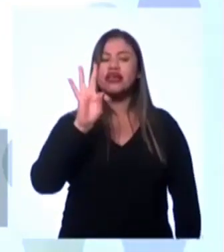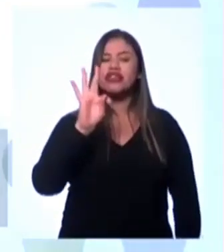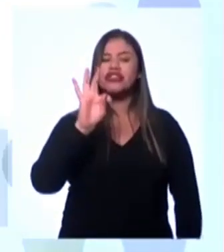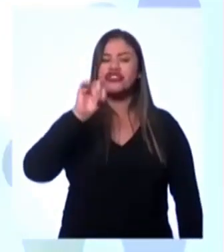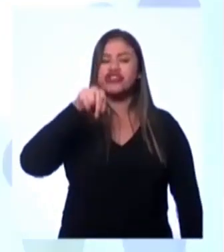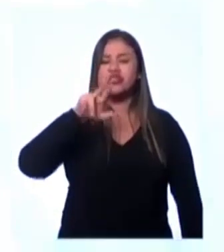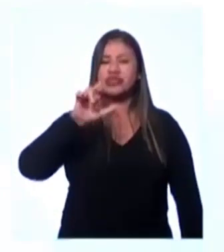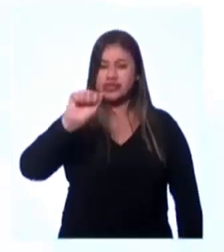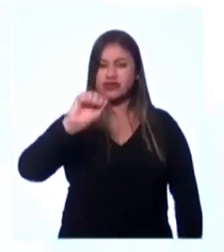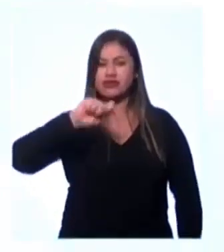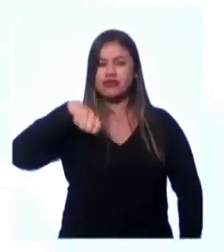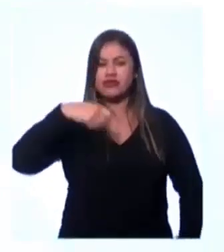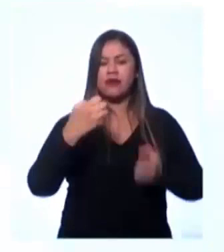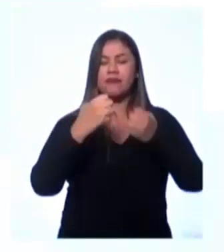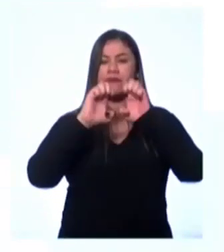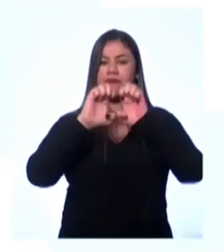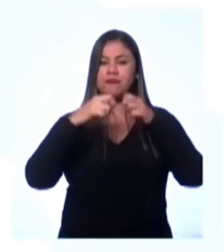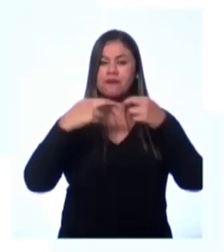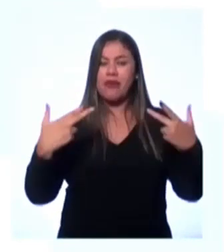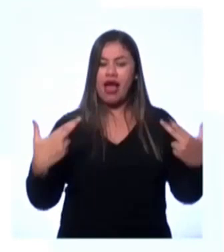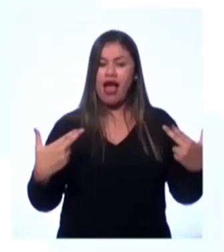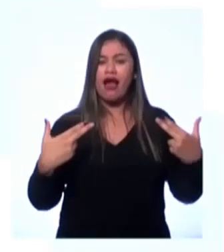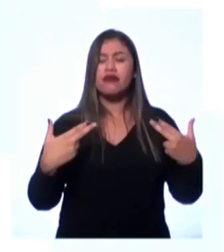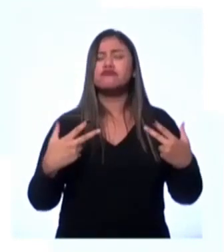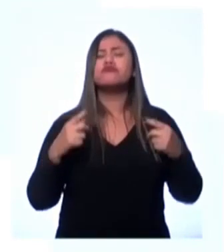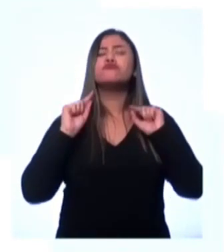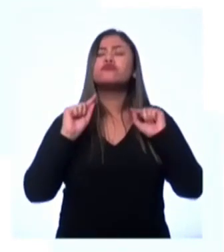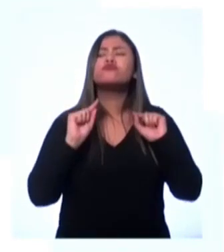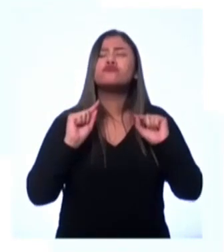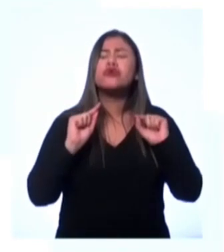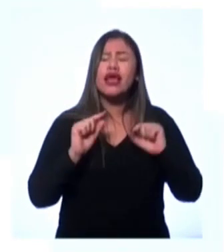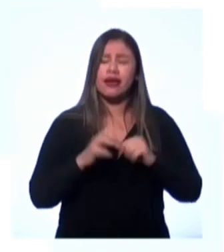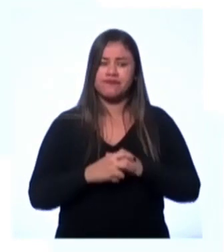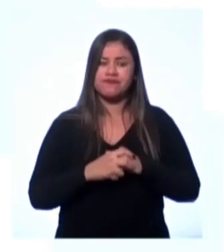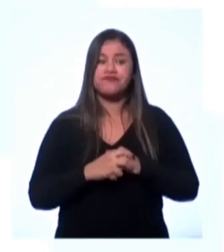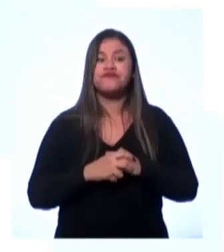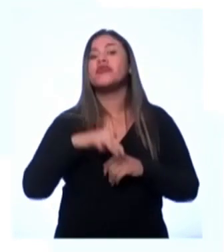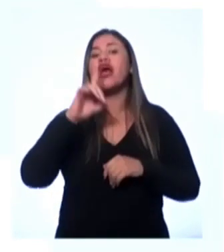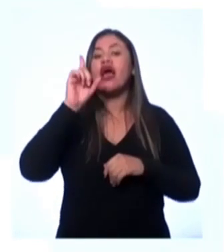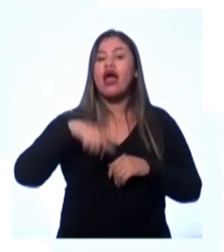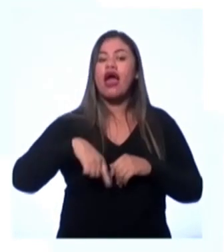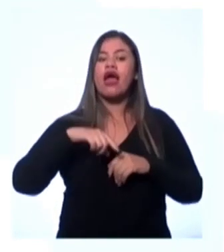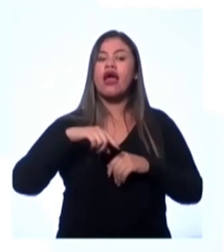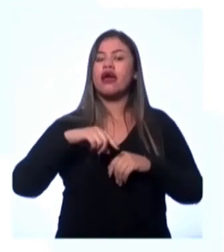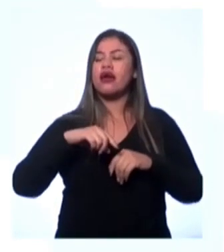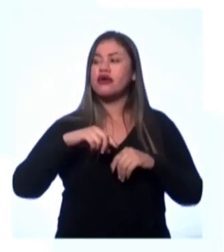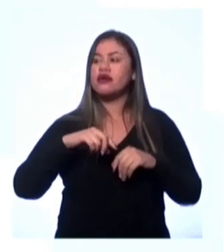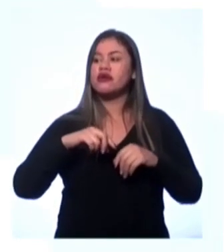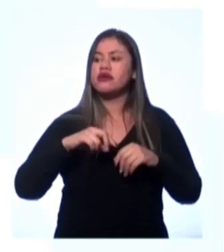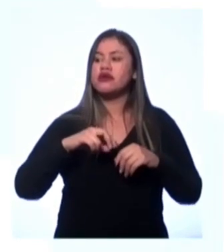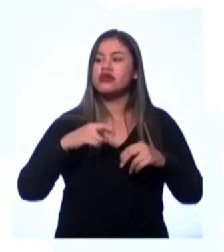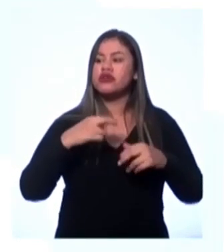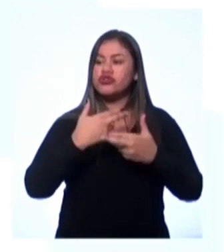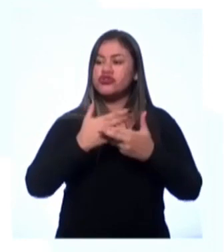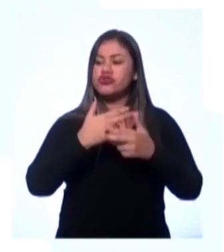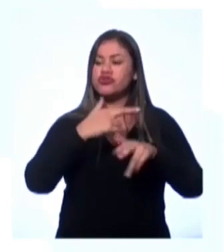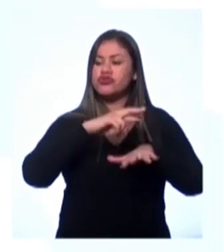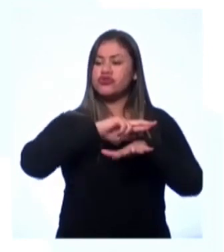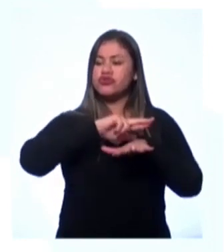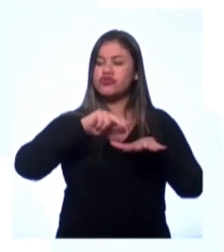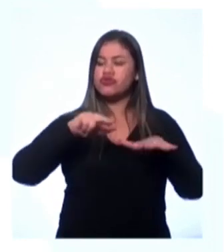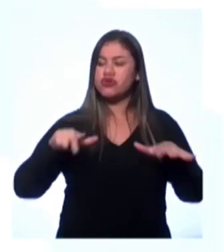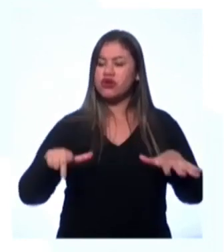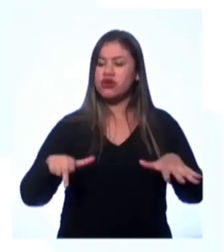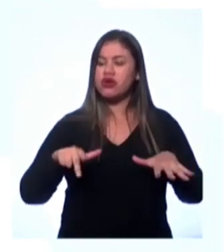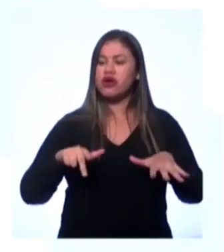vocês. Então, gente, etnia diz respeito às diversidades das nossas raízes. Então, o